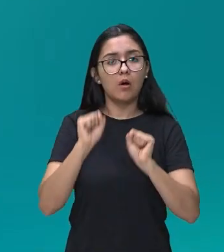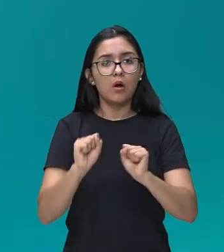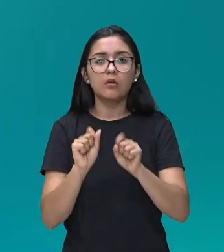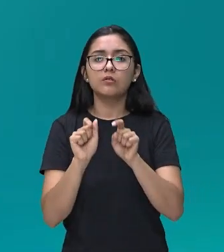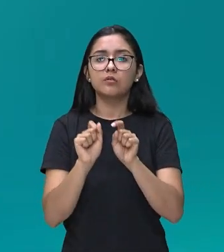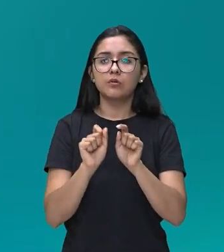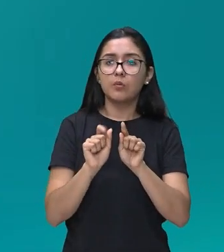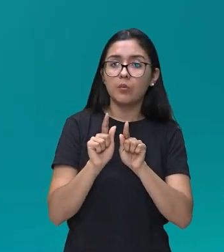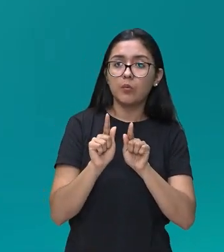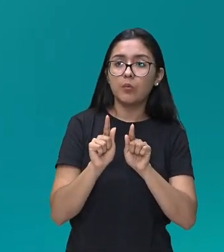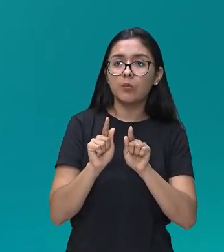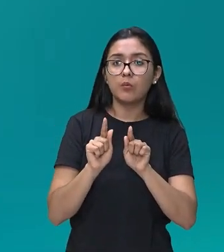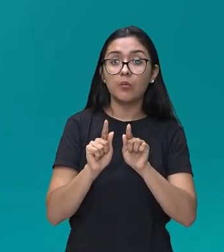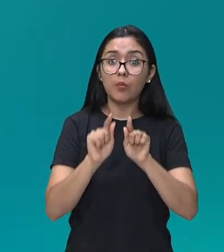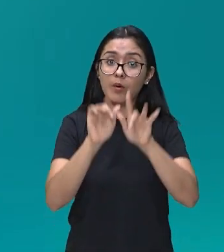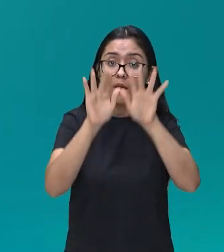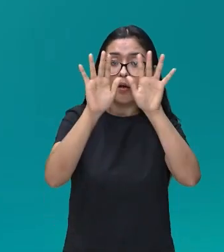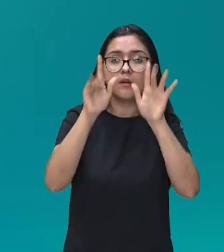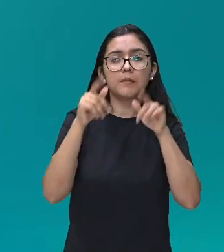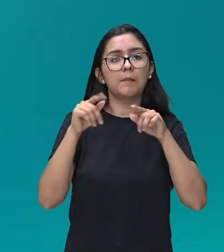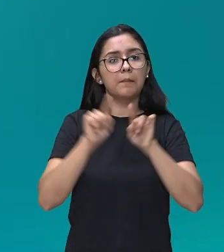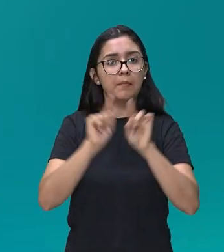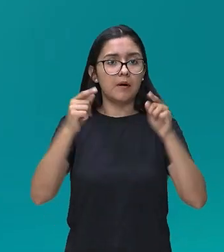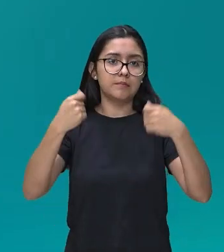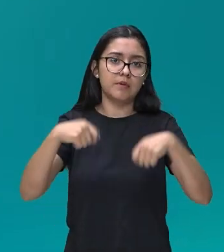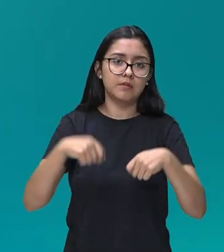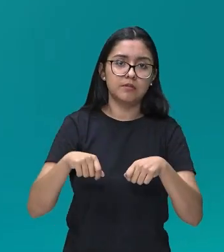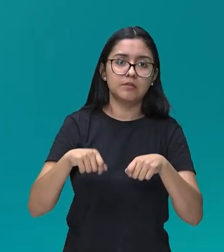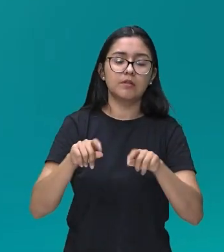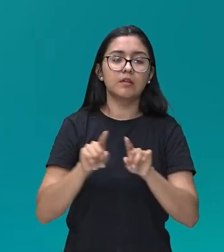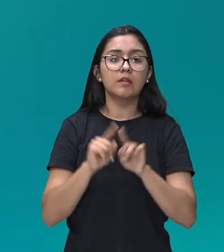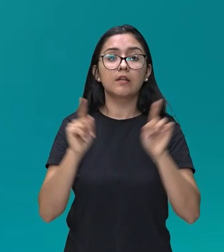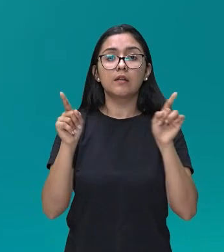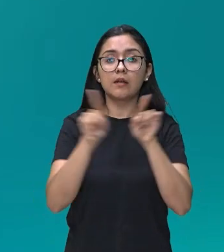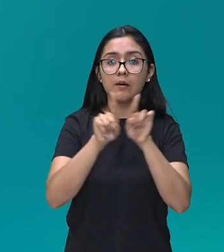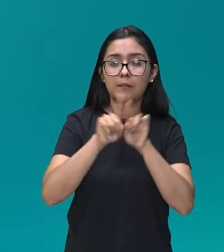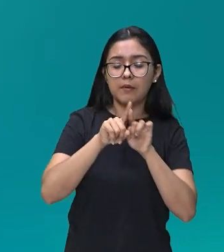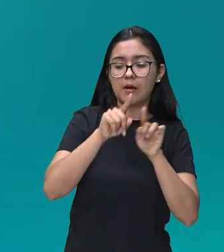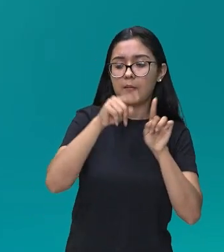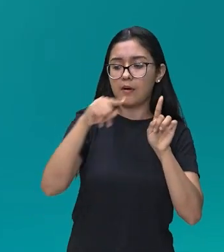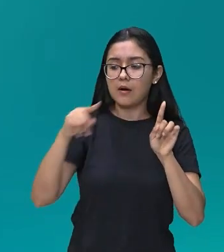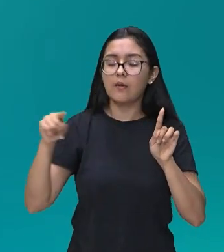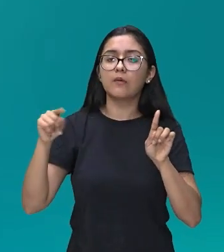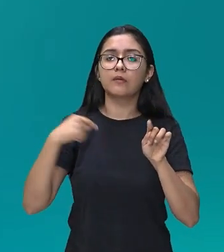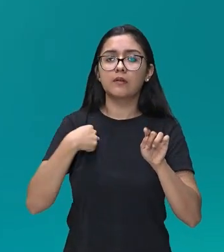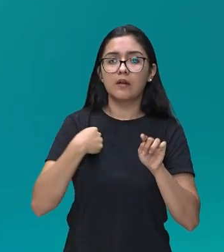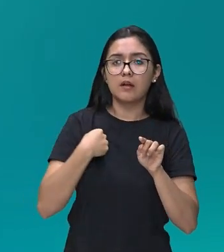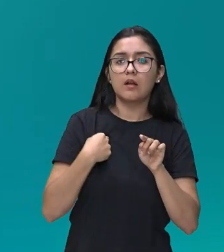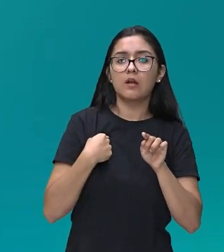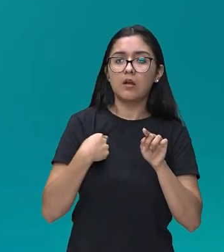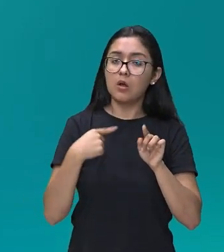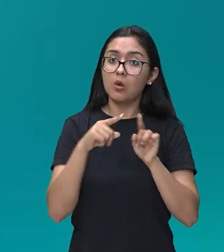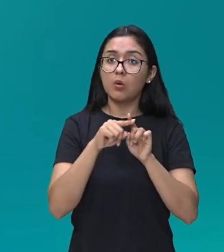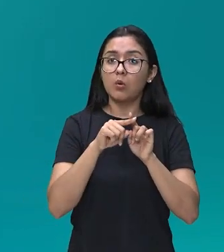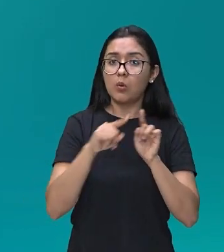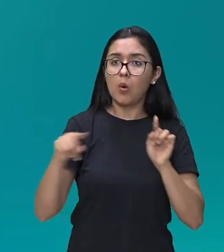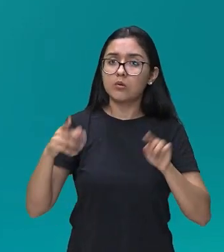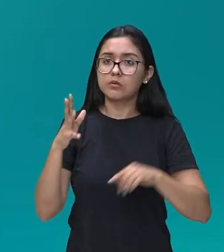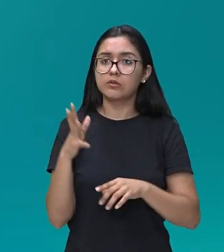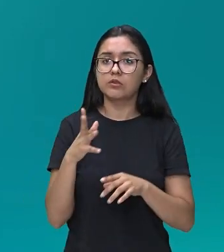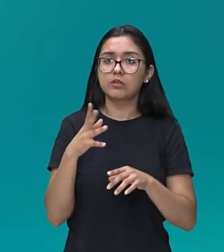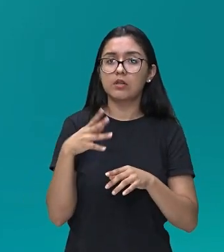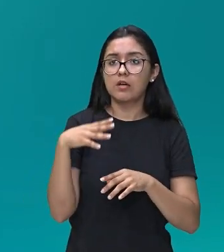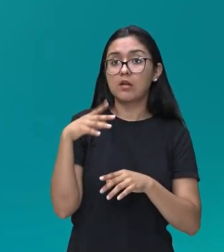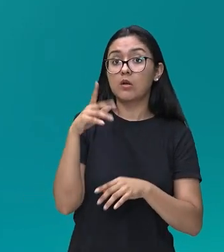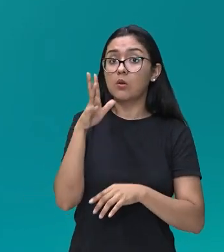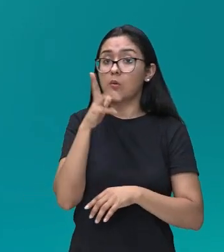mas ele precisa de um meio material para se propagar. E ele é uma onda que é considerada como longitudinal, certo?